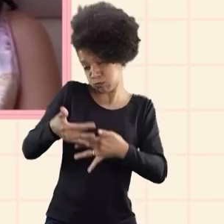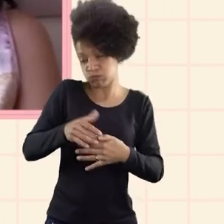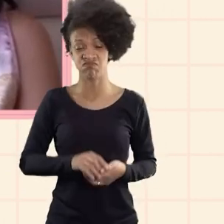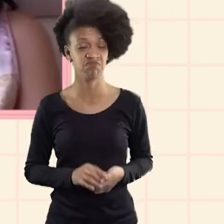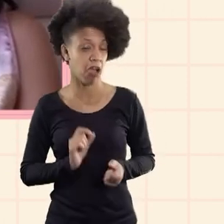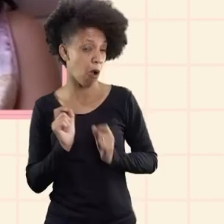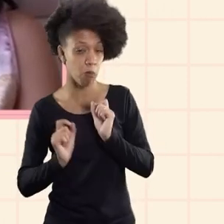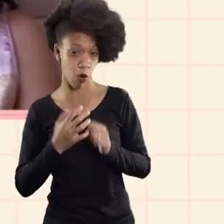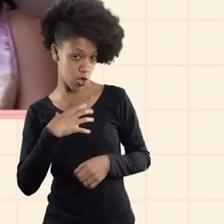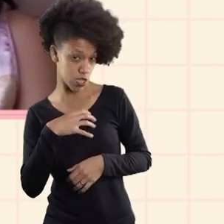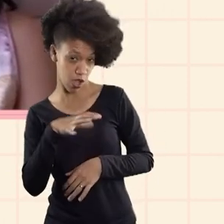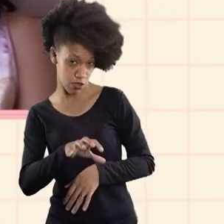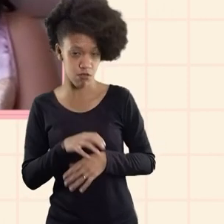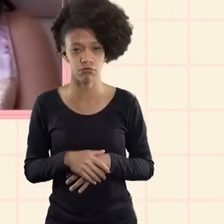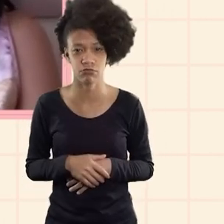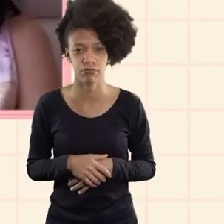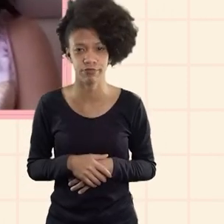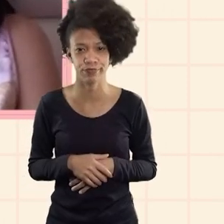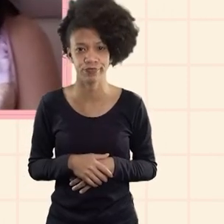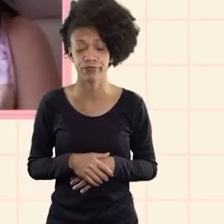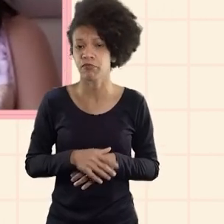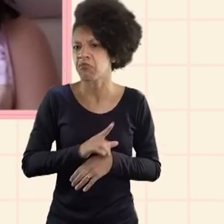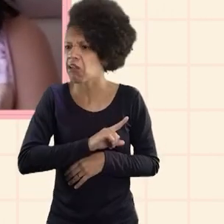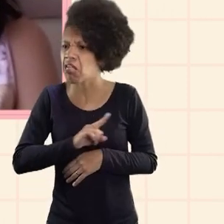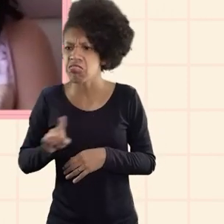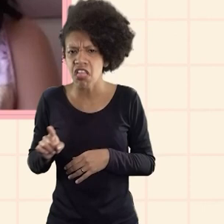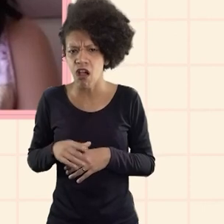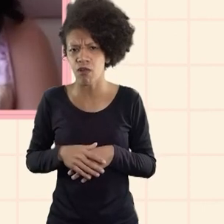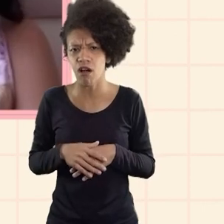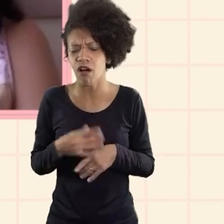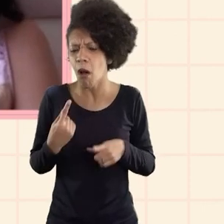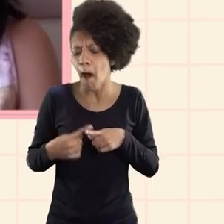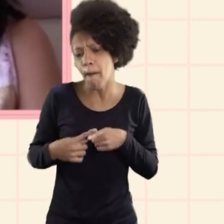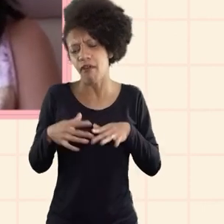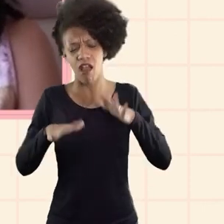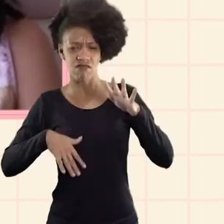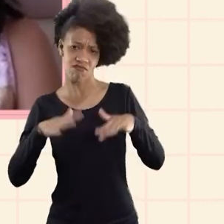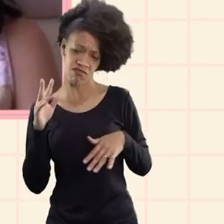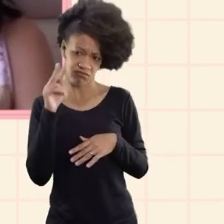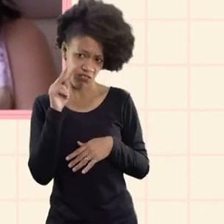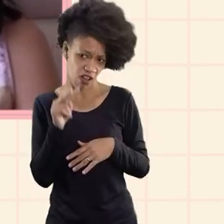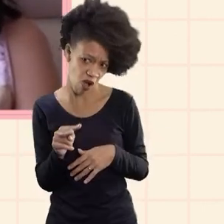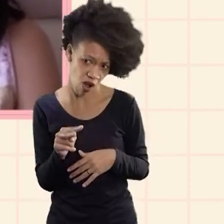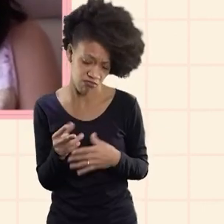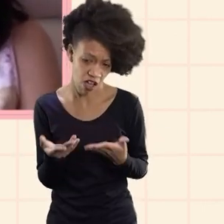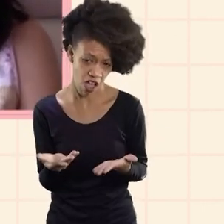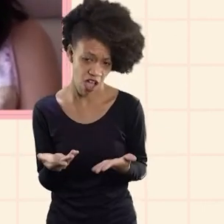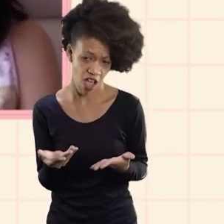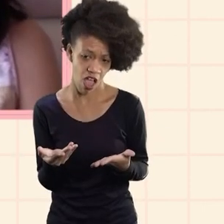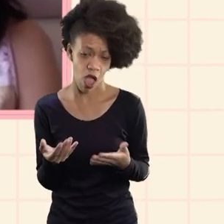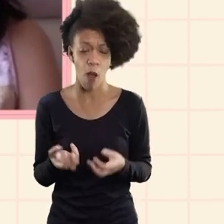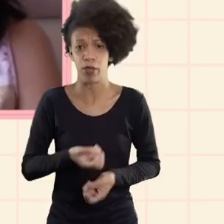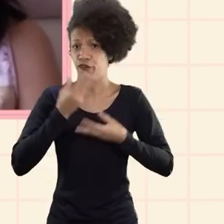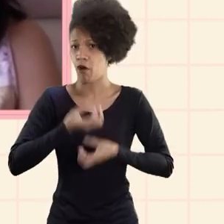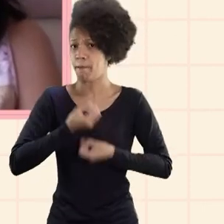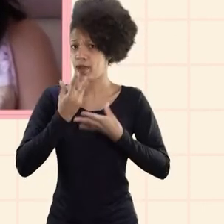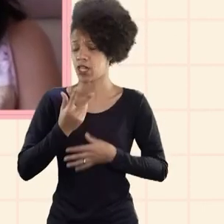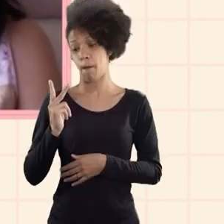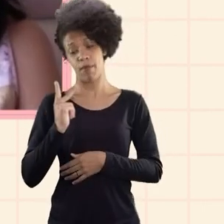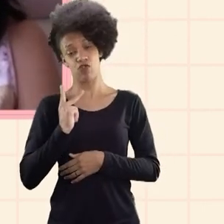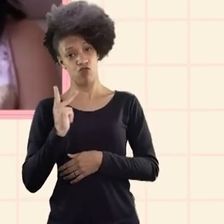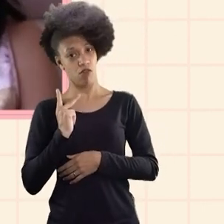comentário ou alguma coisa do tipo não eu não quero fazer com minha eu quero fazer isso né é uma